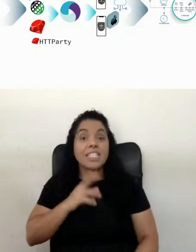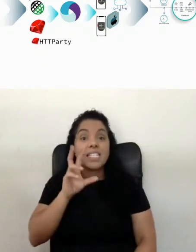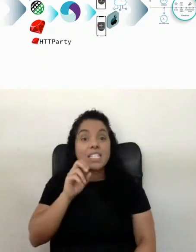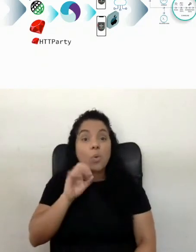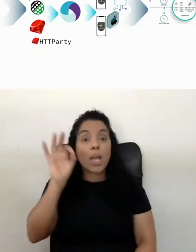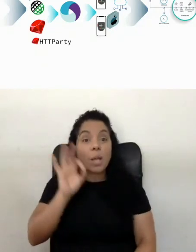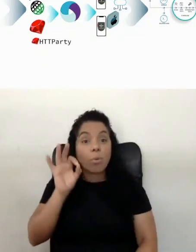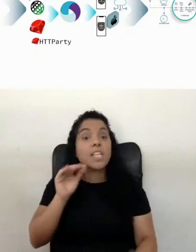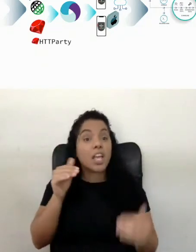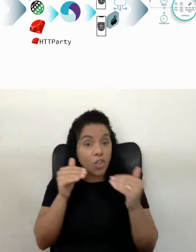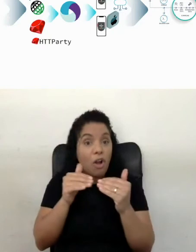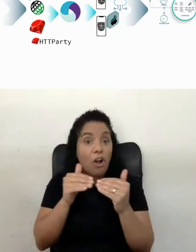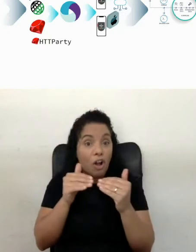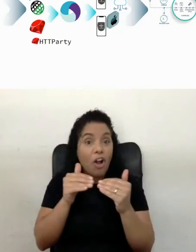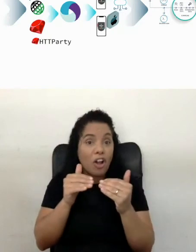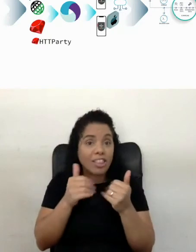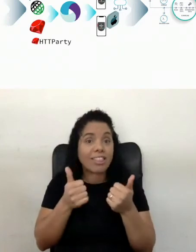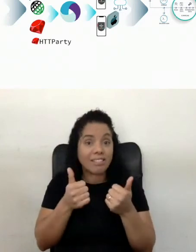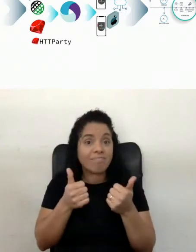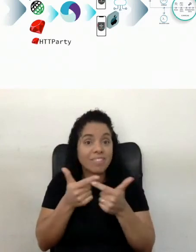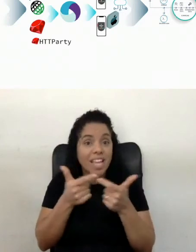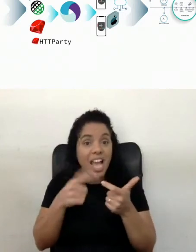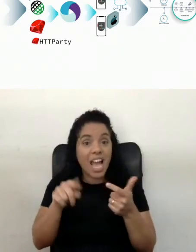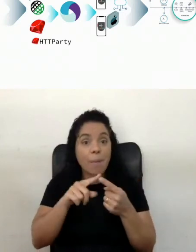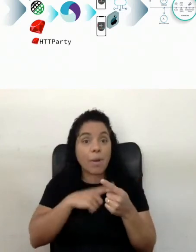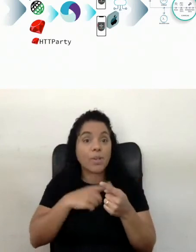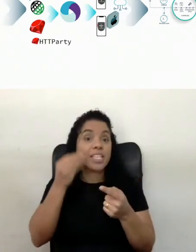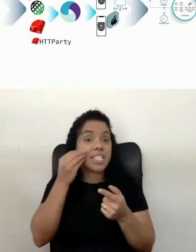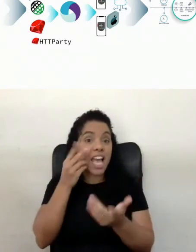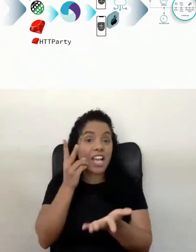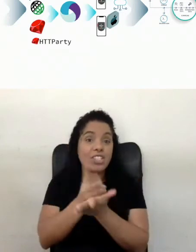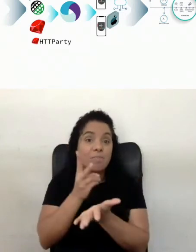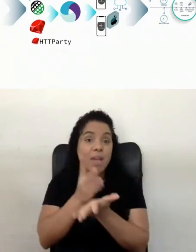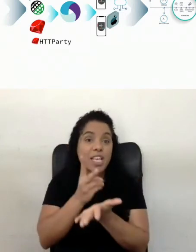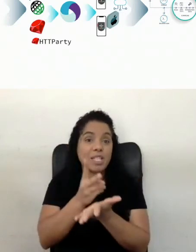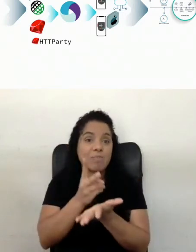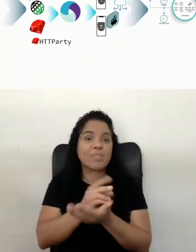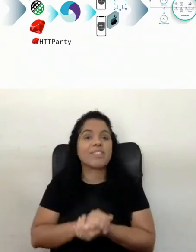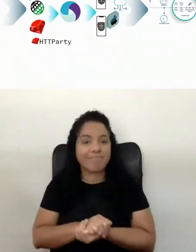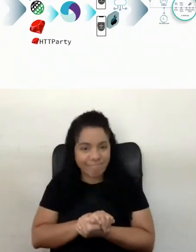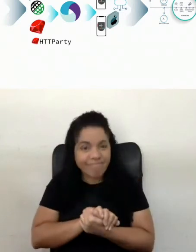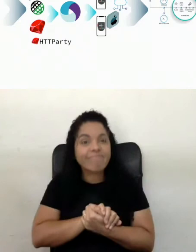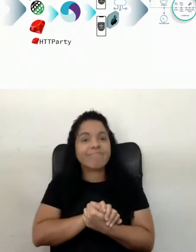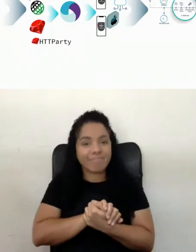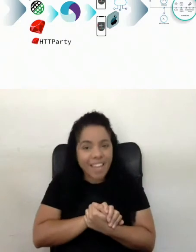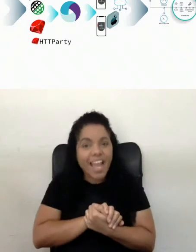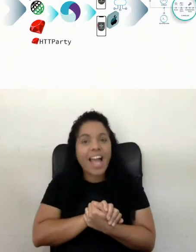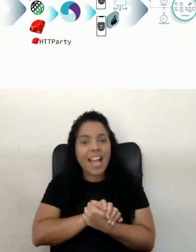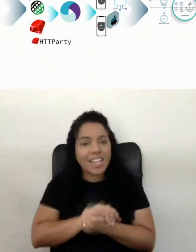% concorda que a maioria dos testes permanecem os mesmos. Então, é um panorama que